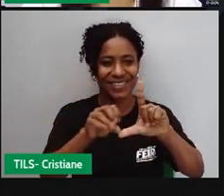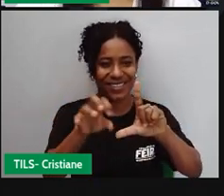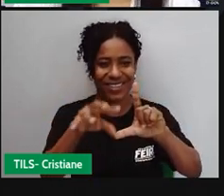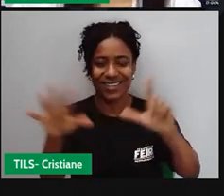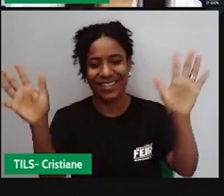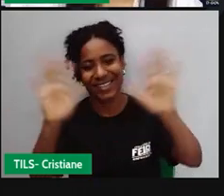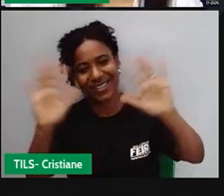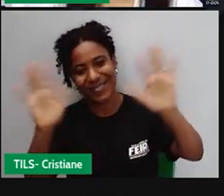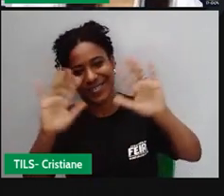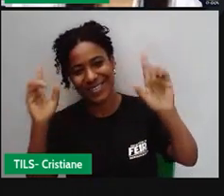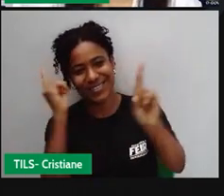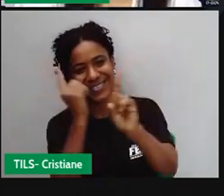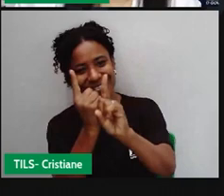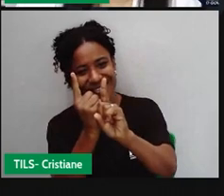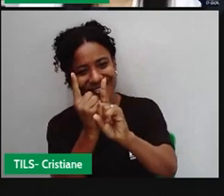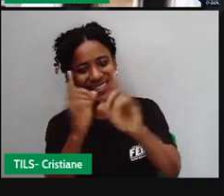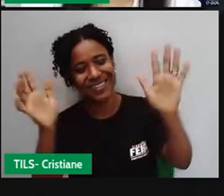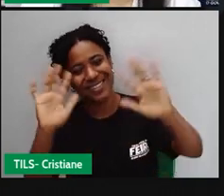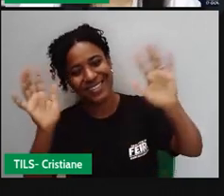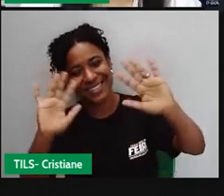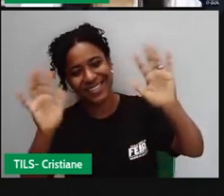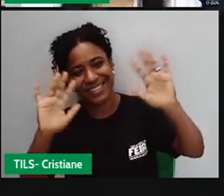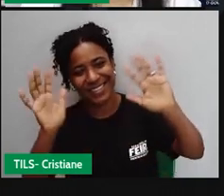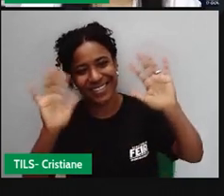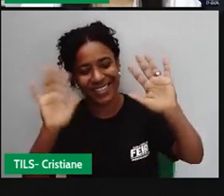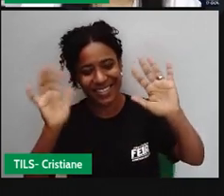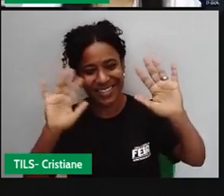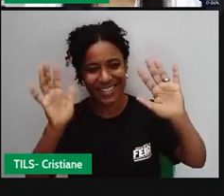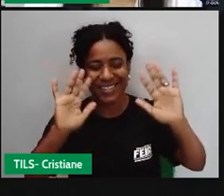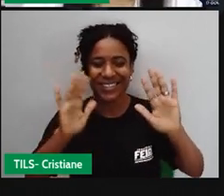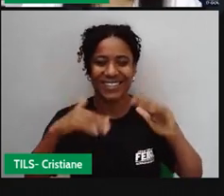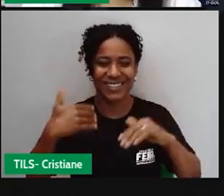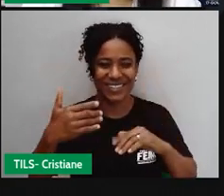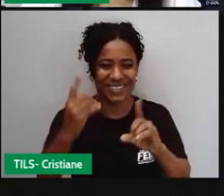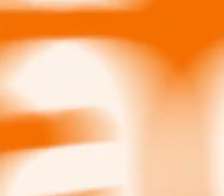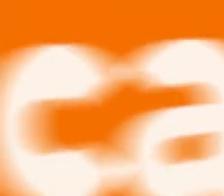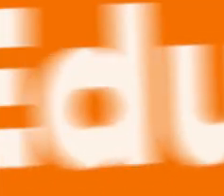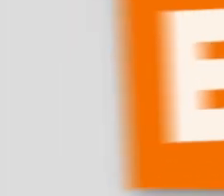depois, ó. Tchau, tchau, turma, e até mais.